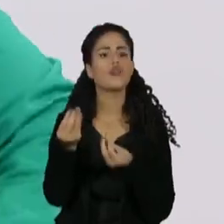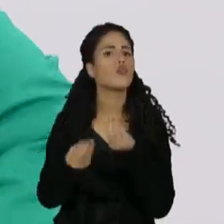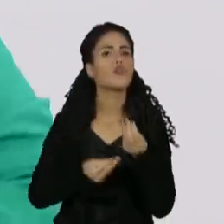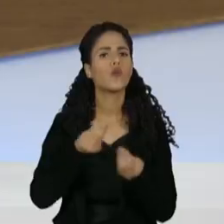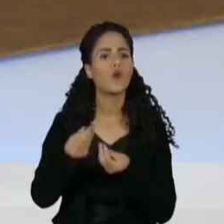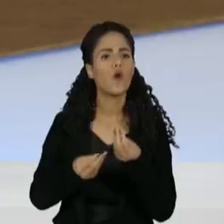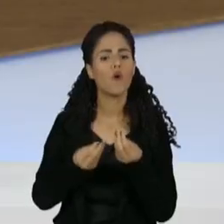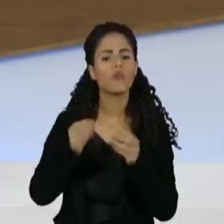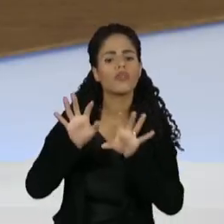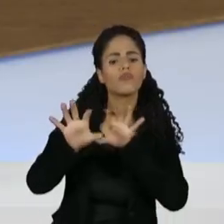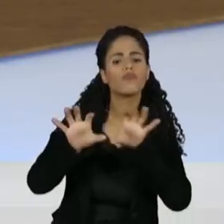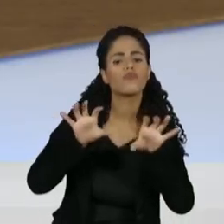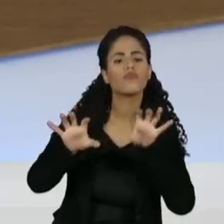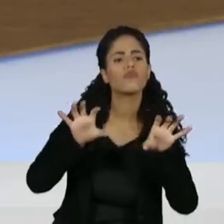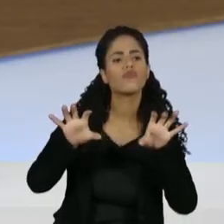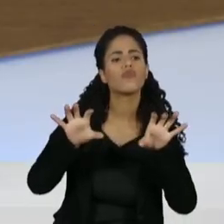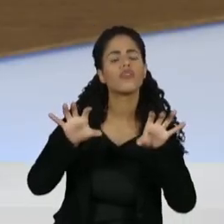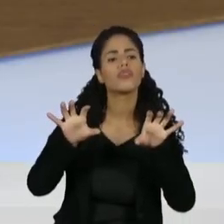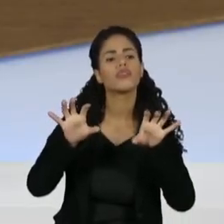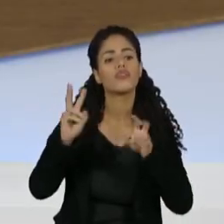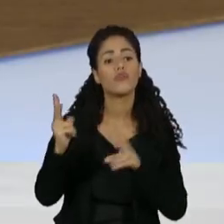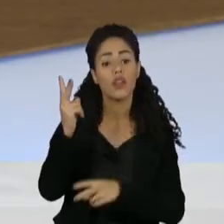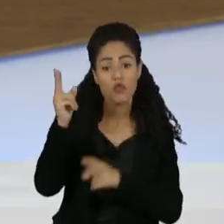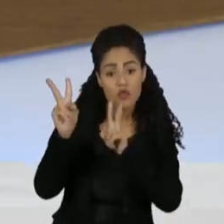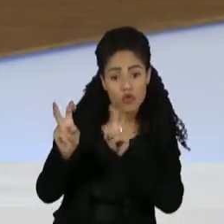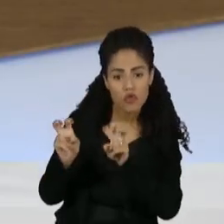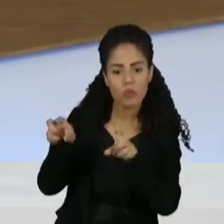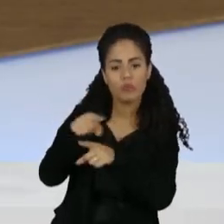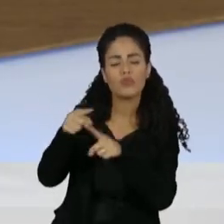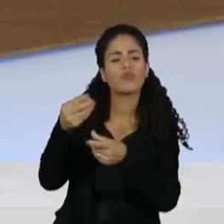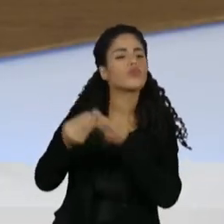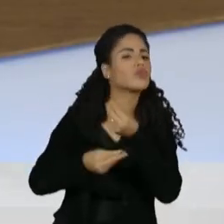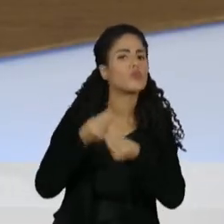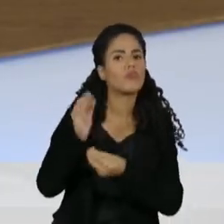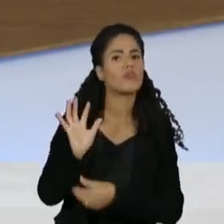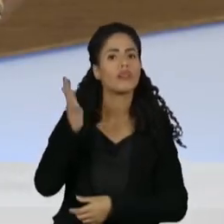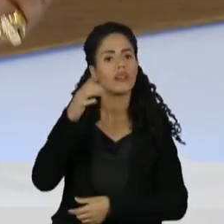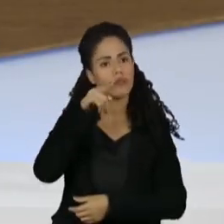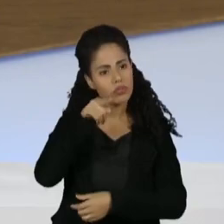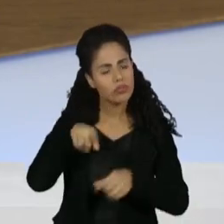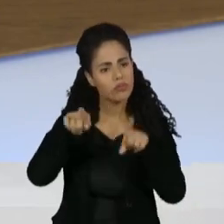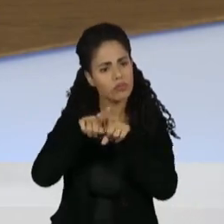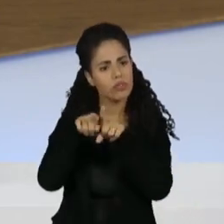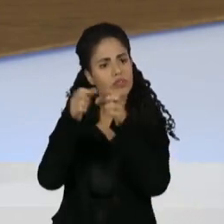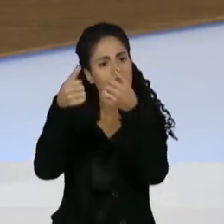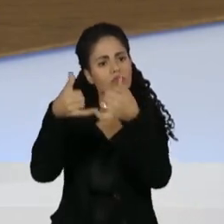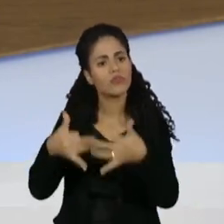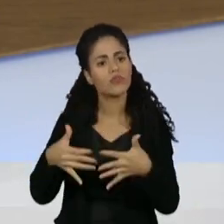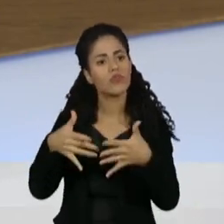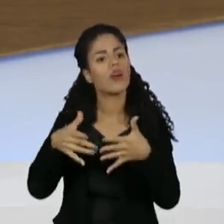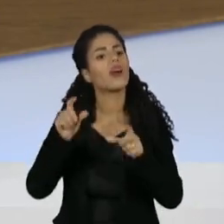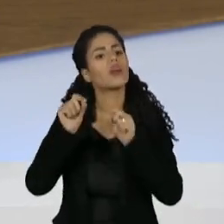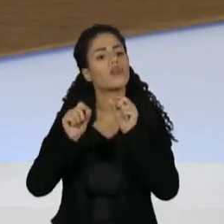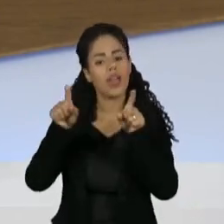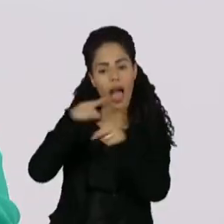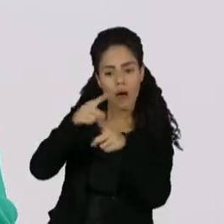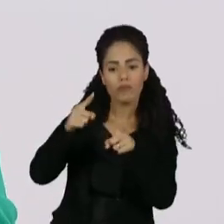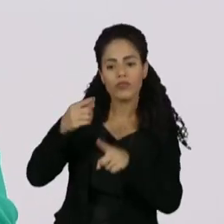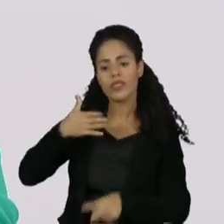pouquinho dessas influências deles, esses valores musicais, porque em certa ocasião você também disse que a música te salvou.